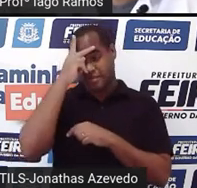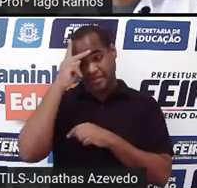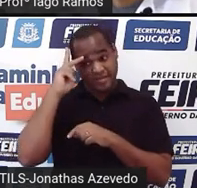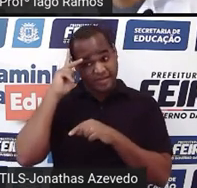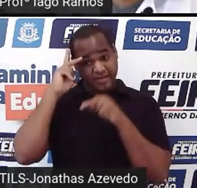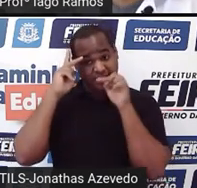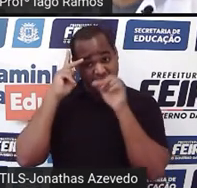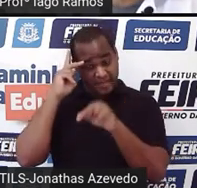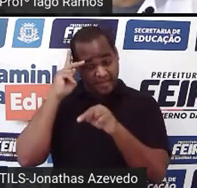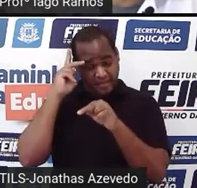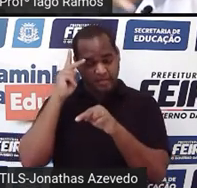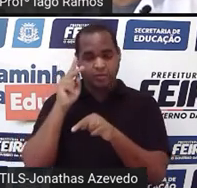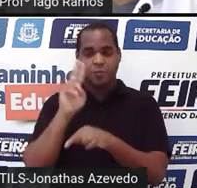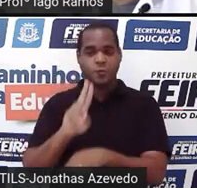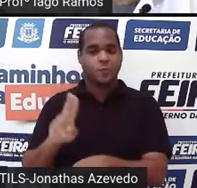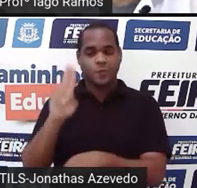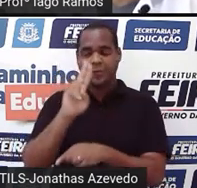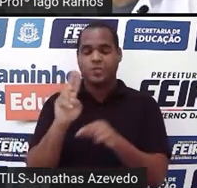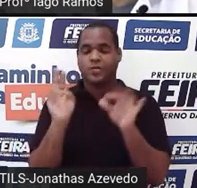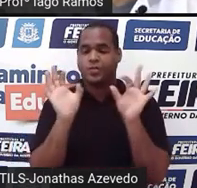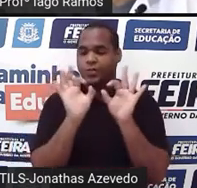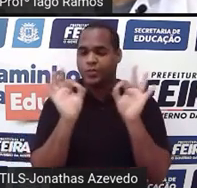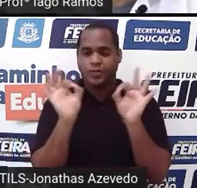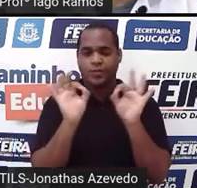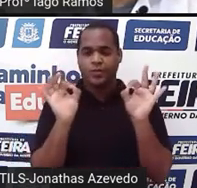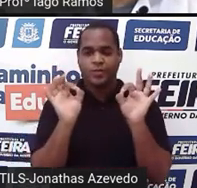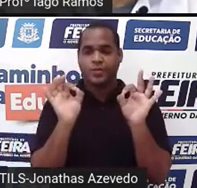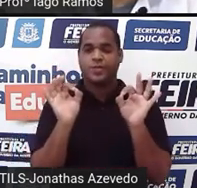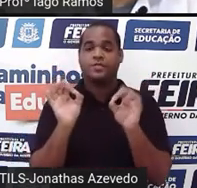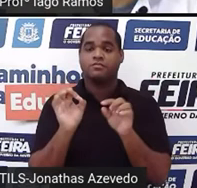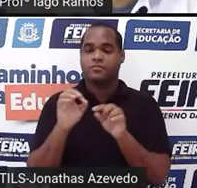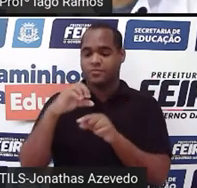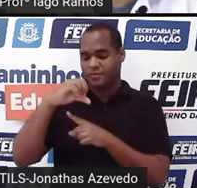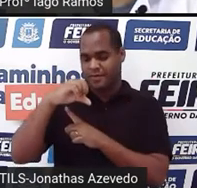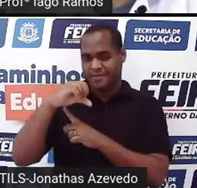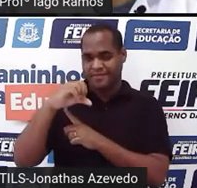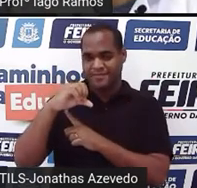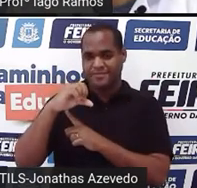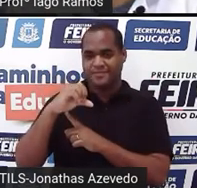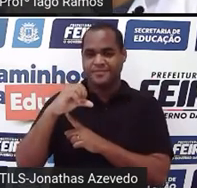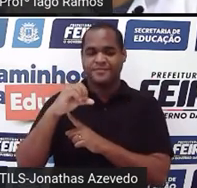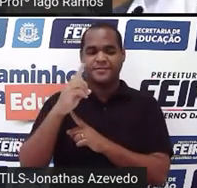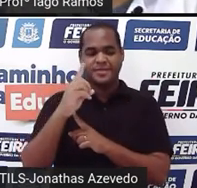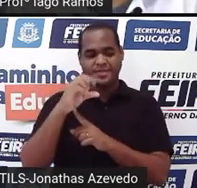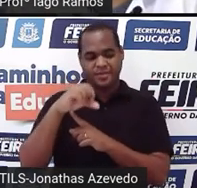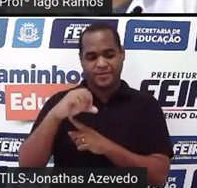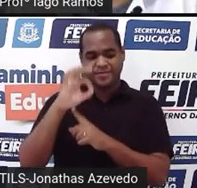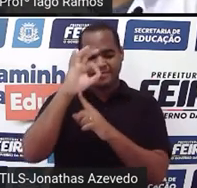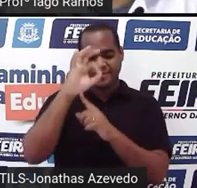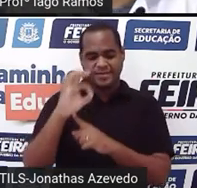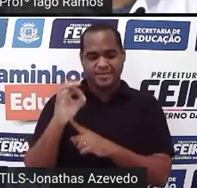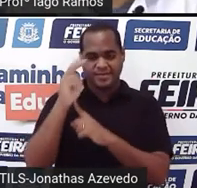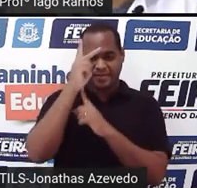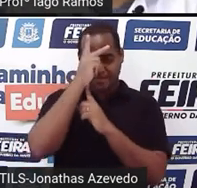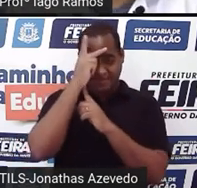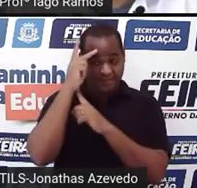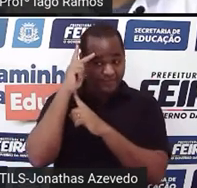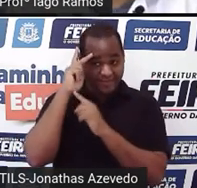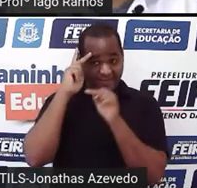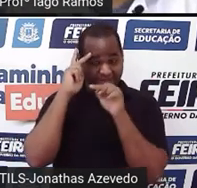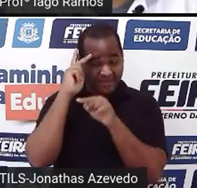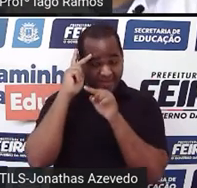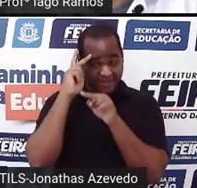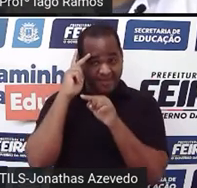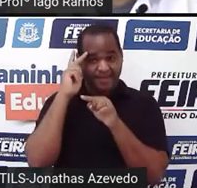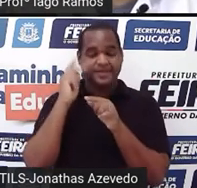que não usaram, aliás, os 9% não, desculpa, os 19% das pessoas que